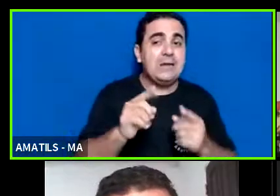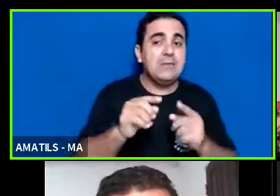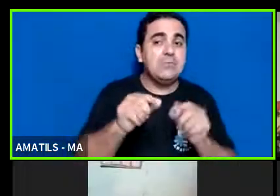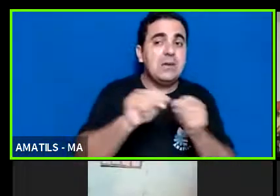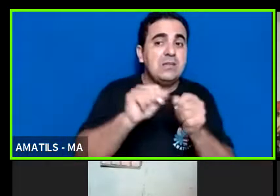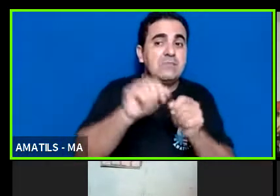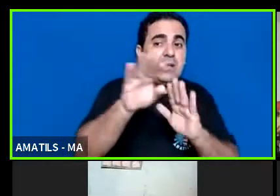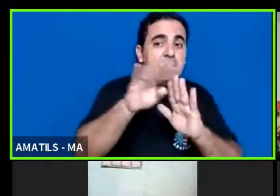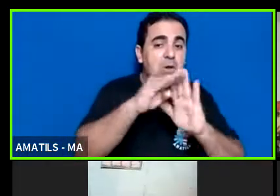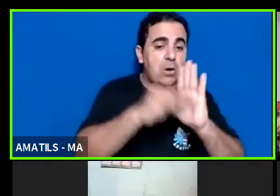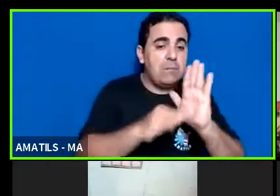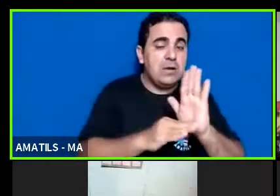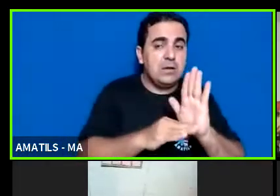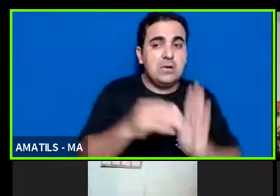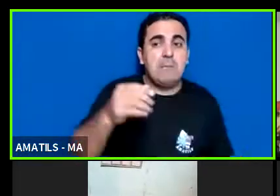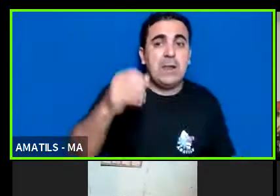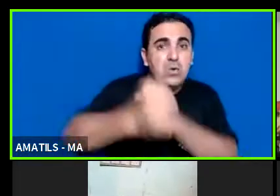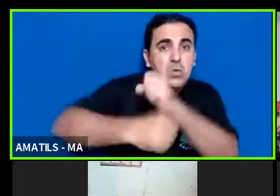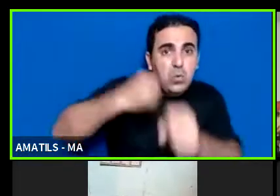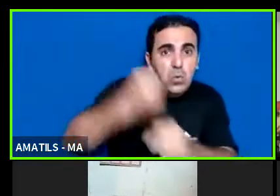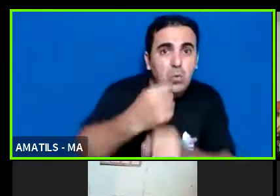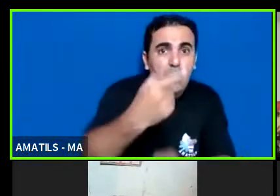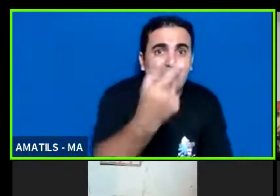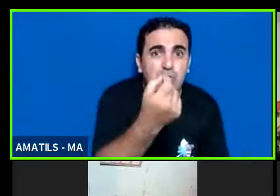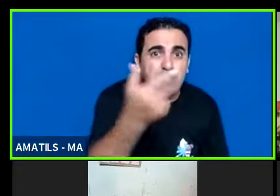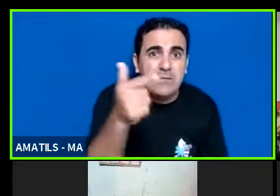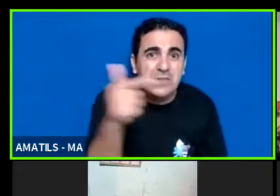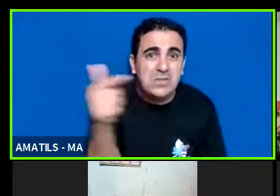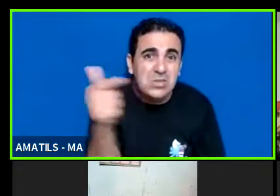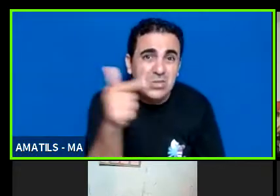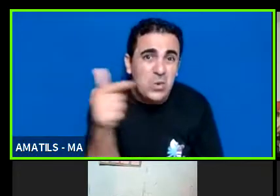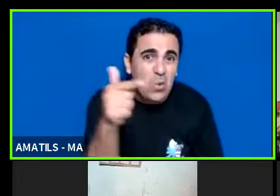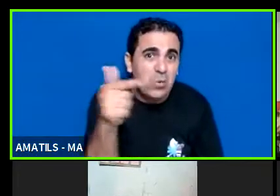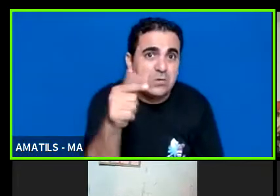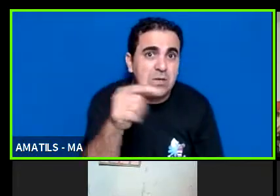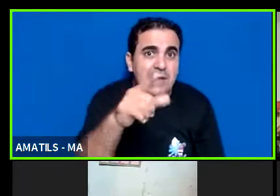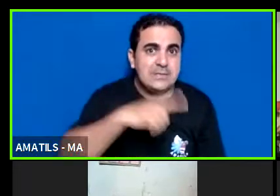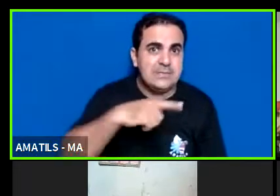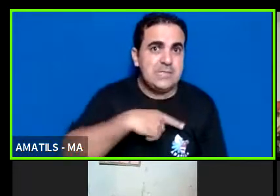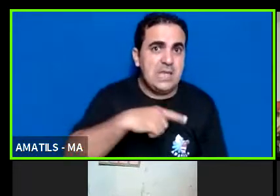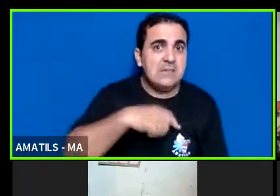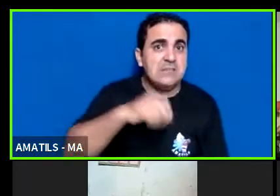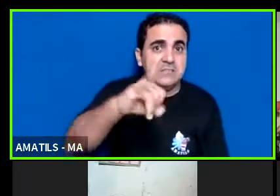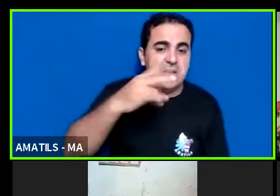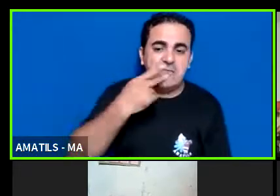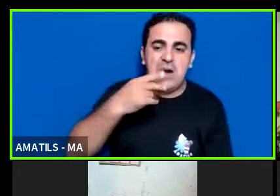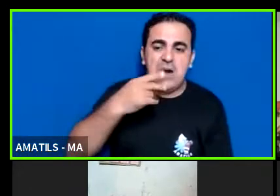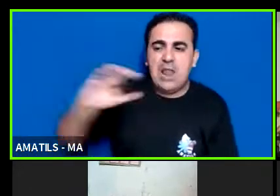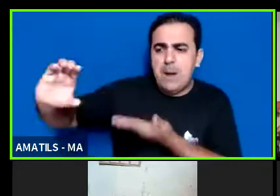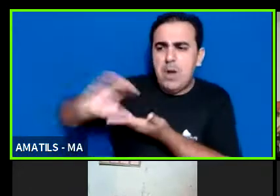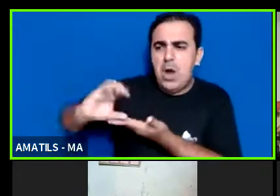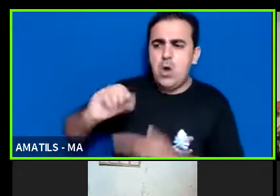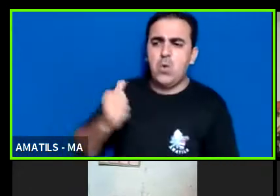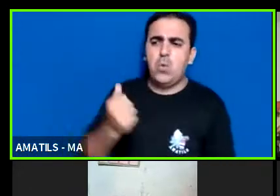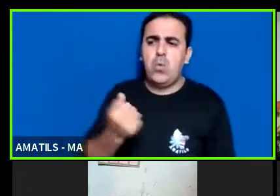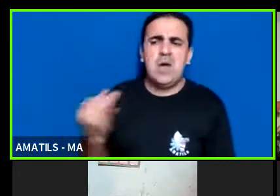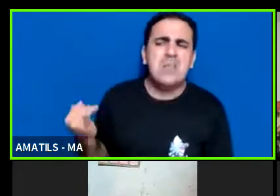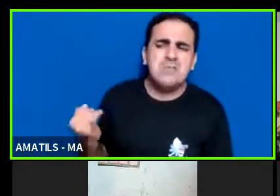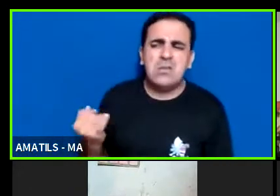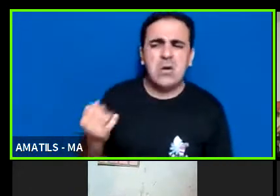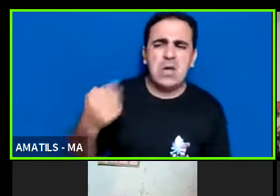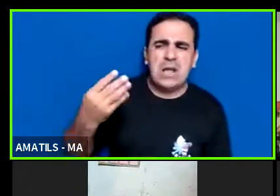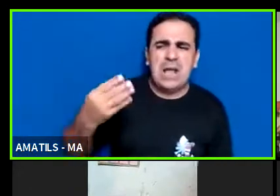receber 14 milhões ou tem essa previsão previsão orçamentária de receber 14 milhões